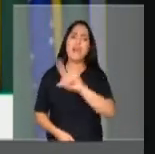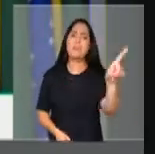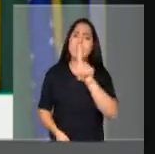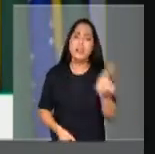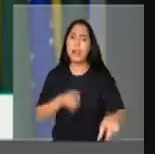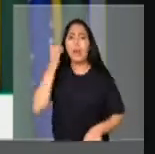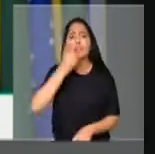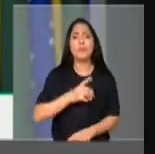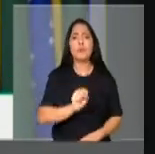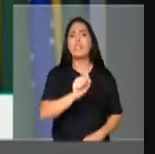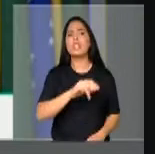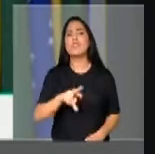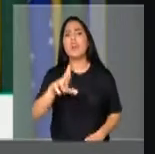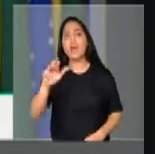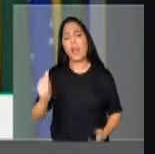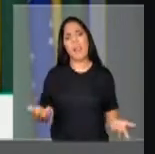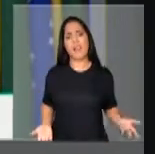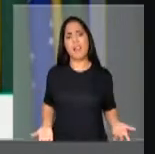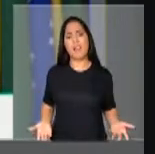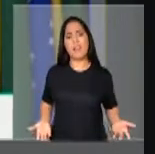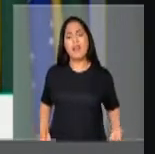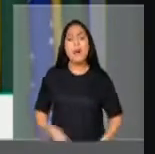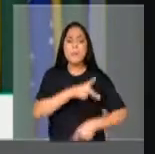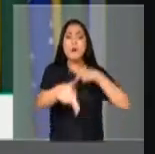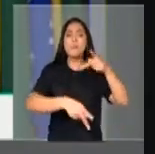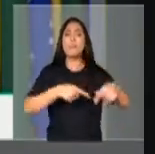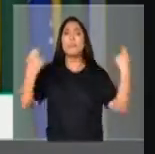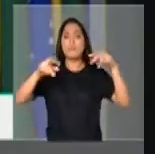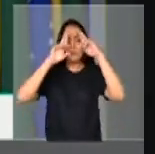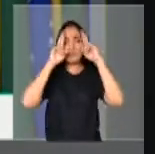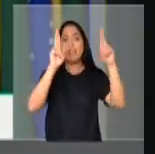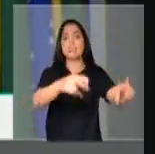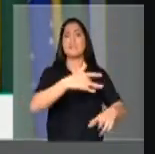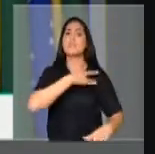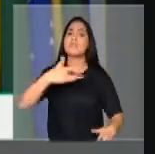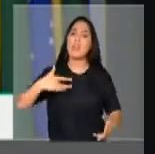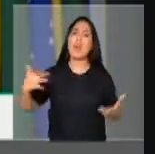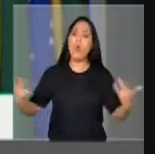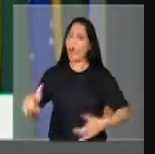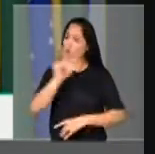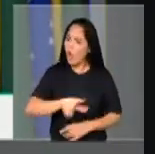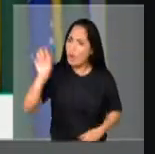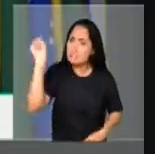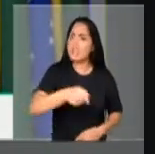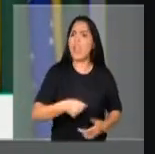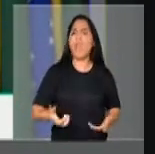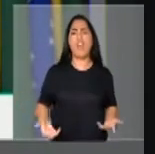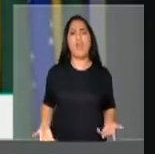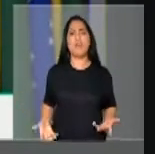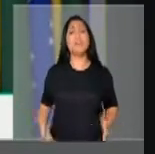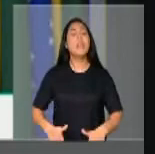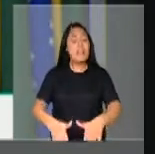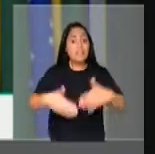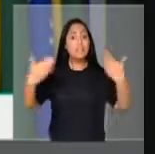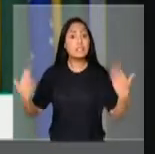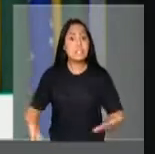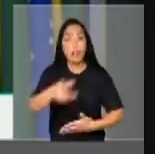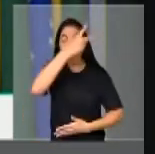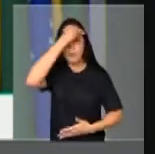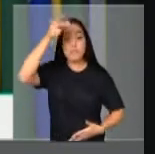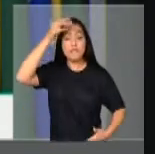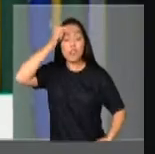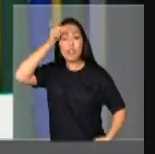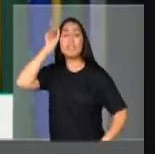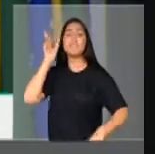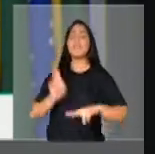Soraya Manato, não merece respeito da saúde? Evidente que sim. Então, prefeito, levante esta